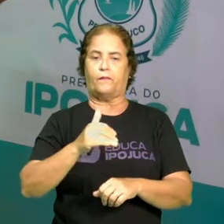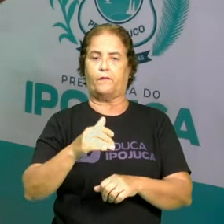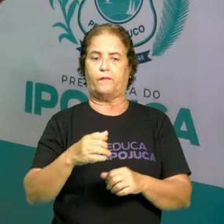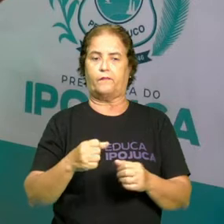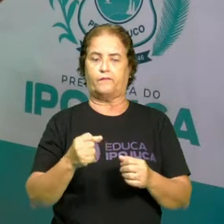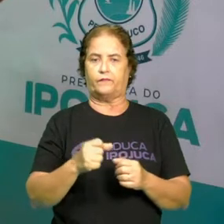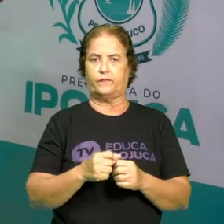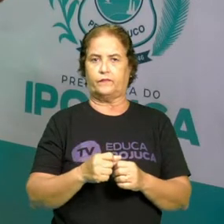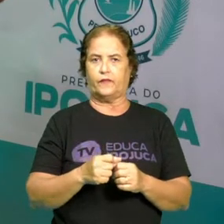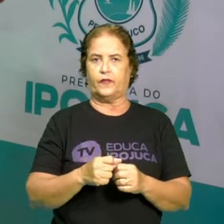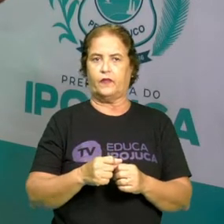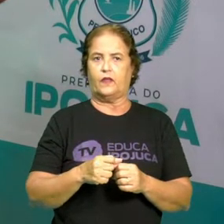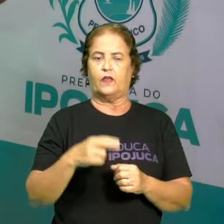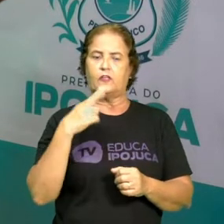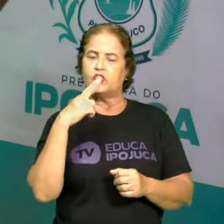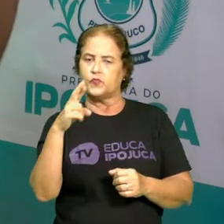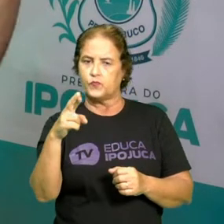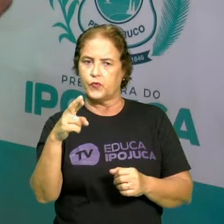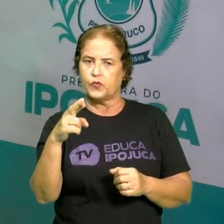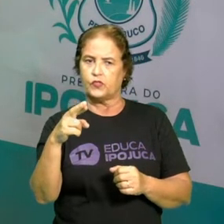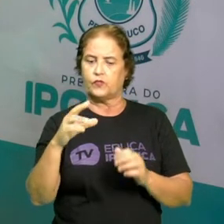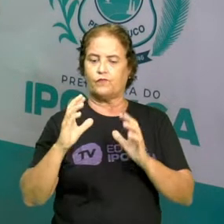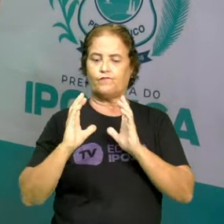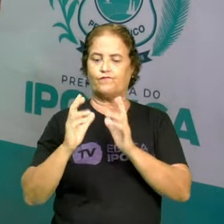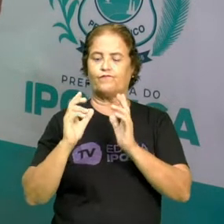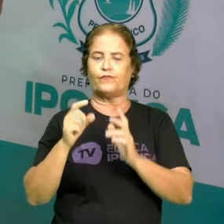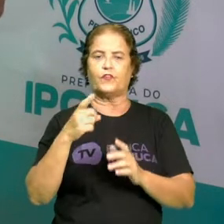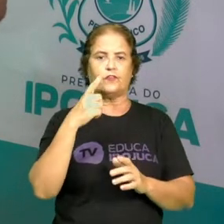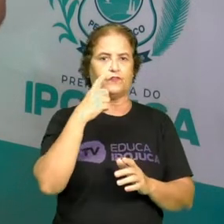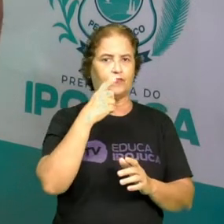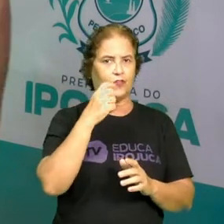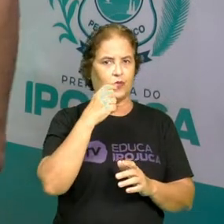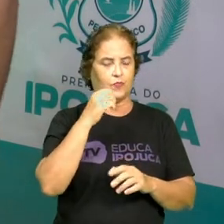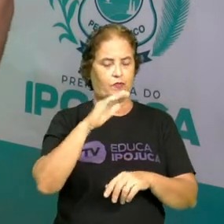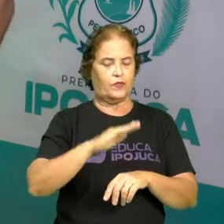as vermelhas, com 10 bolas. É a que vai ter o maior número.